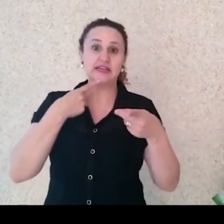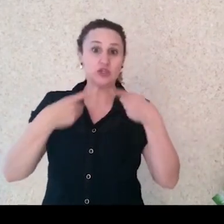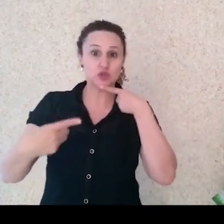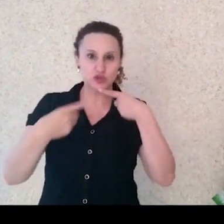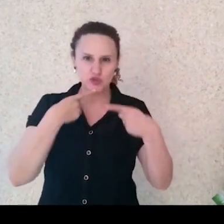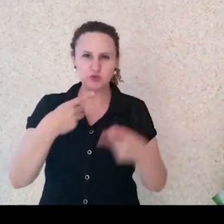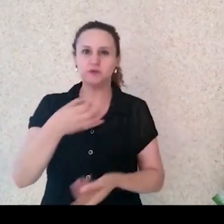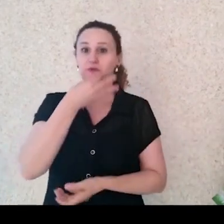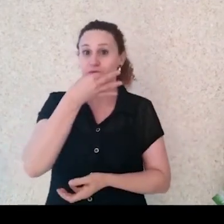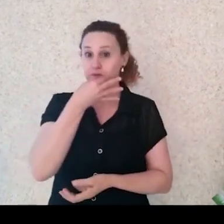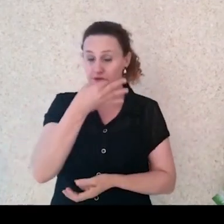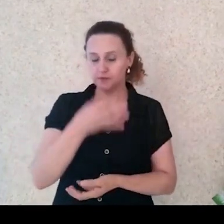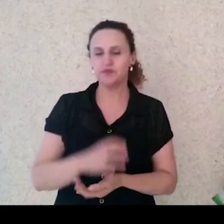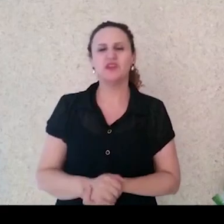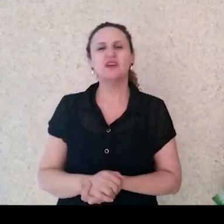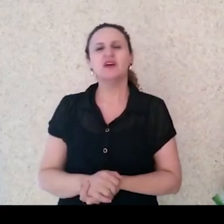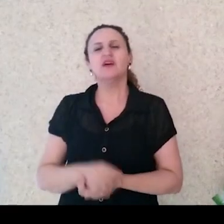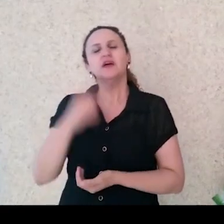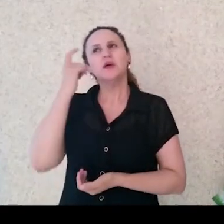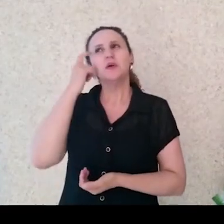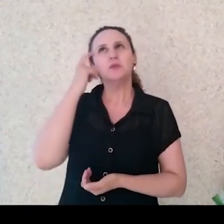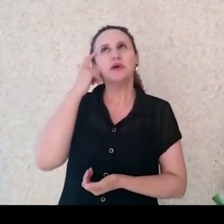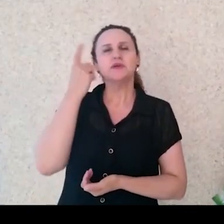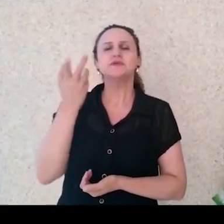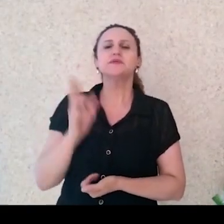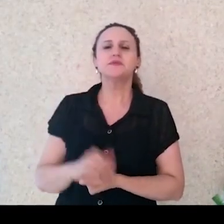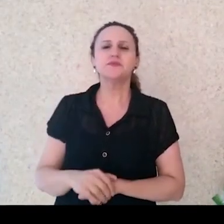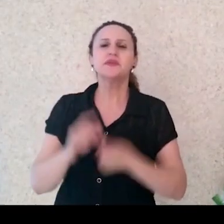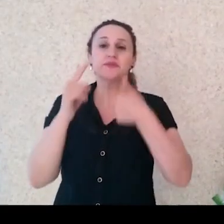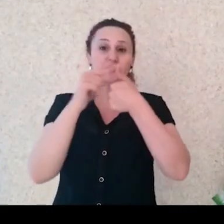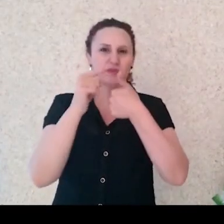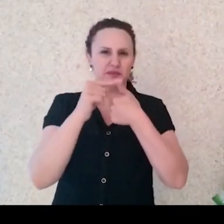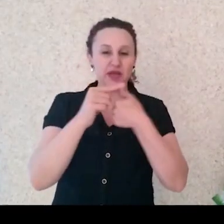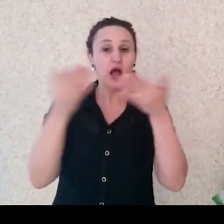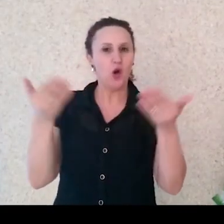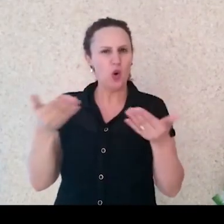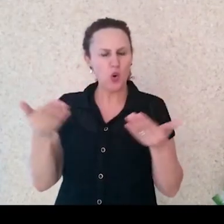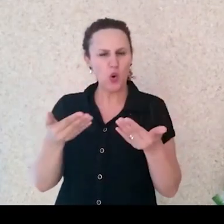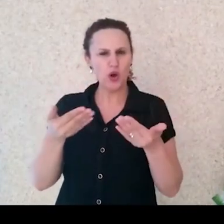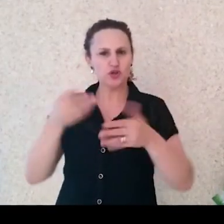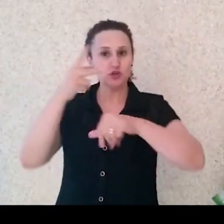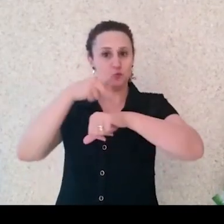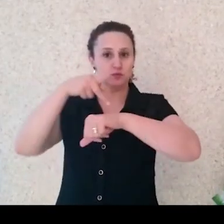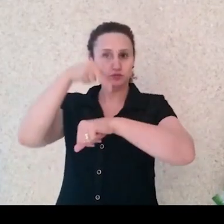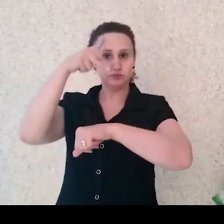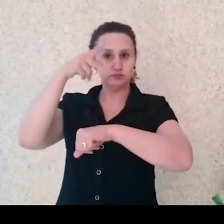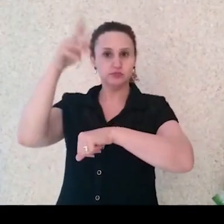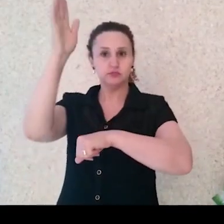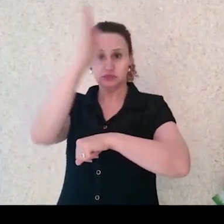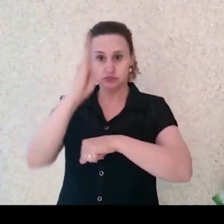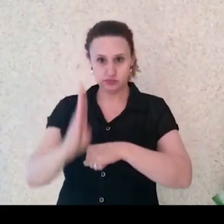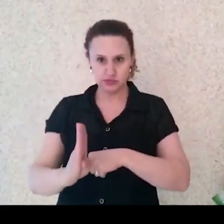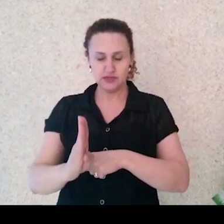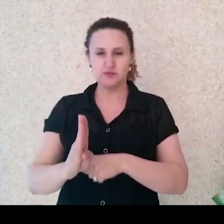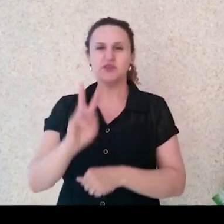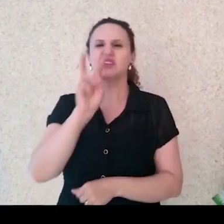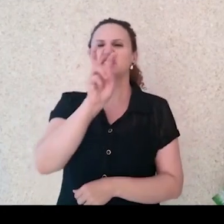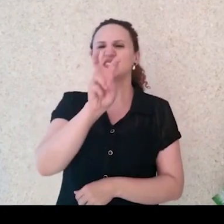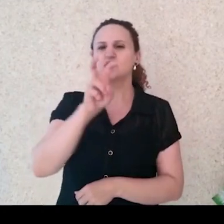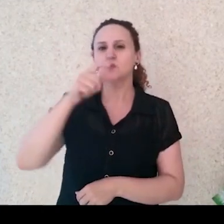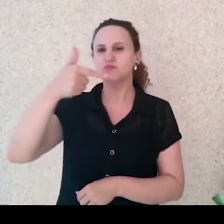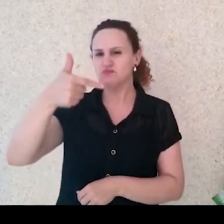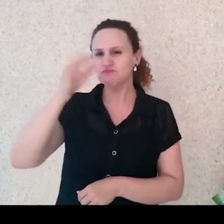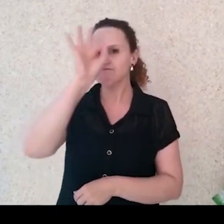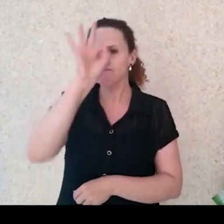nos causa preocupação é o fato de que hoje no país nós somos apenas 52% de